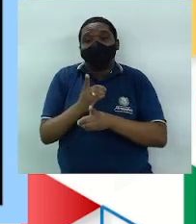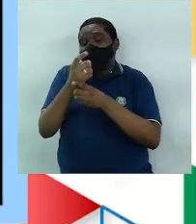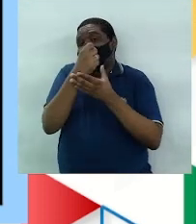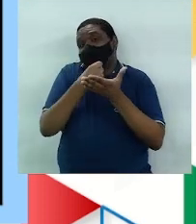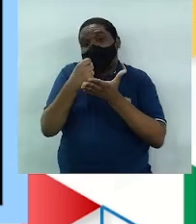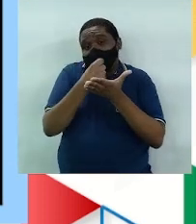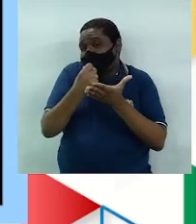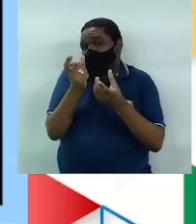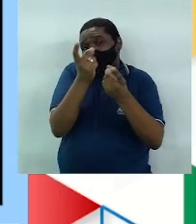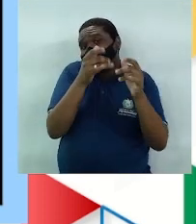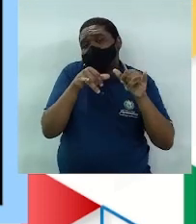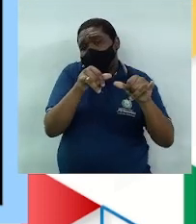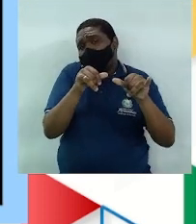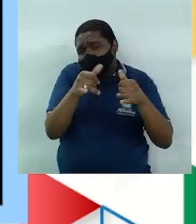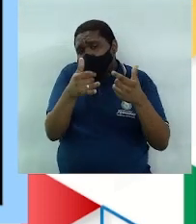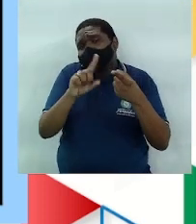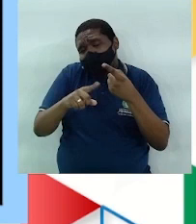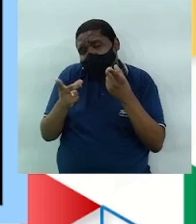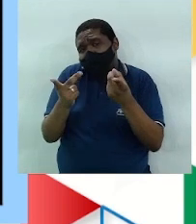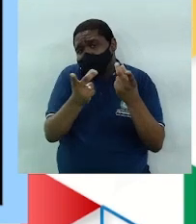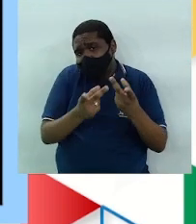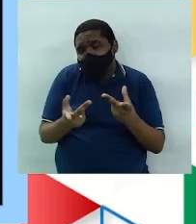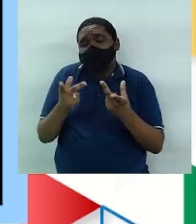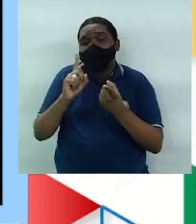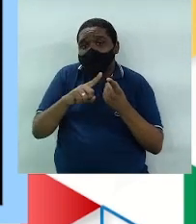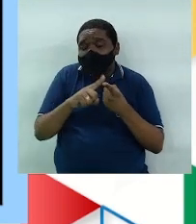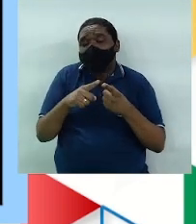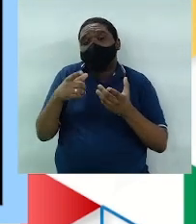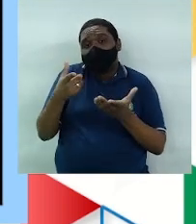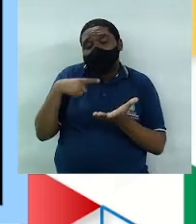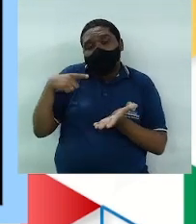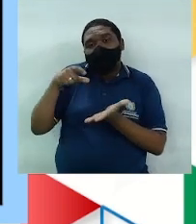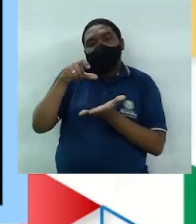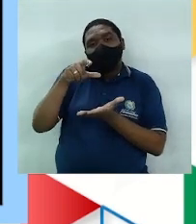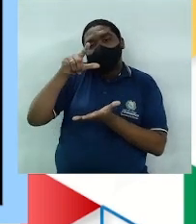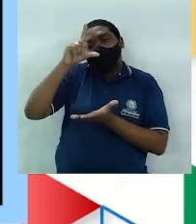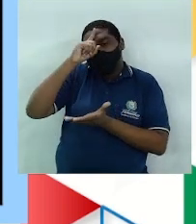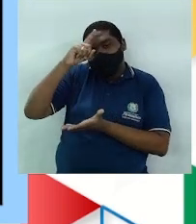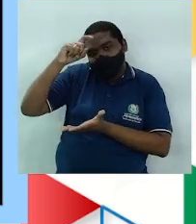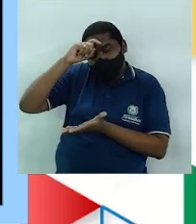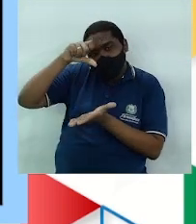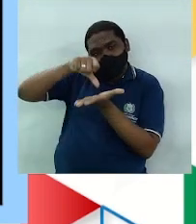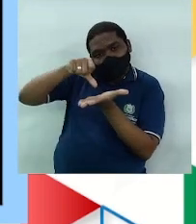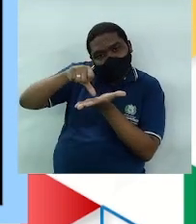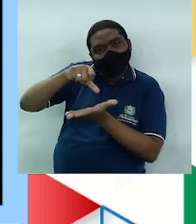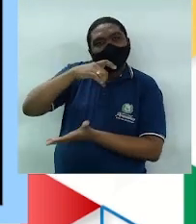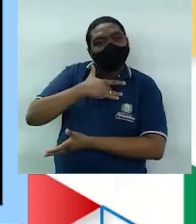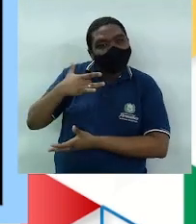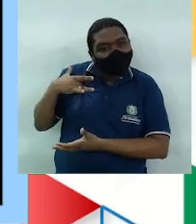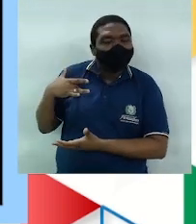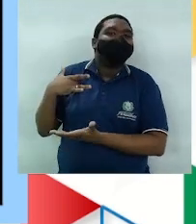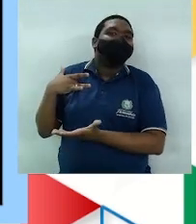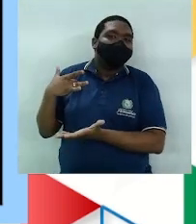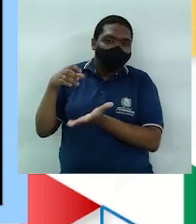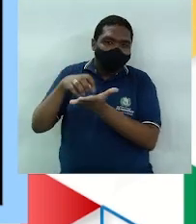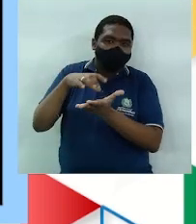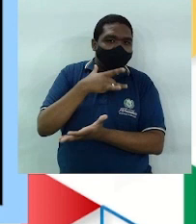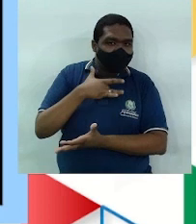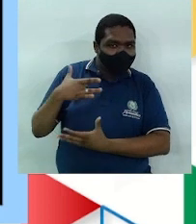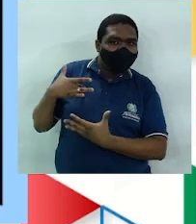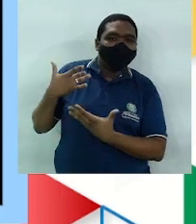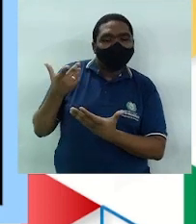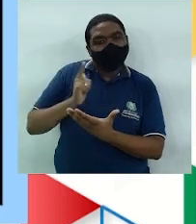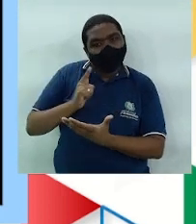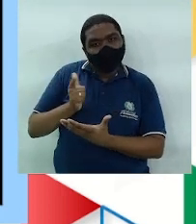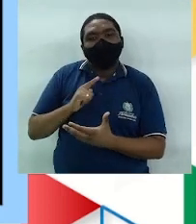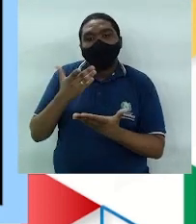farmácias, supermercados, e estão oferecidos pelos hospitais, tá certo? Centros de saúde. É um método